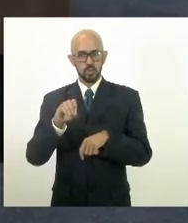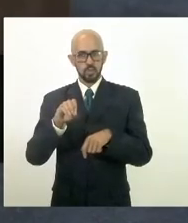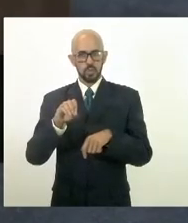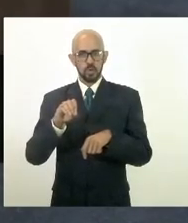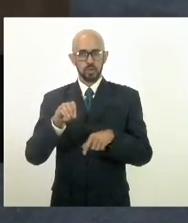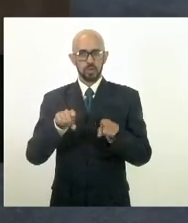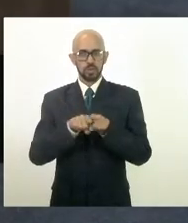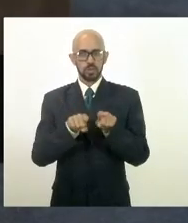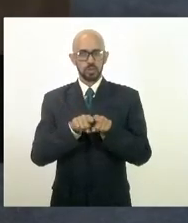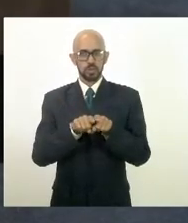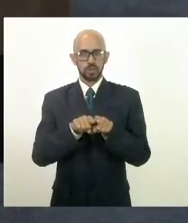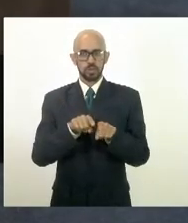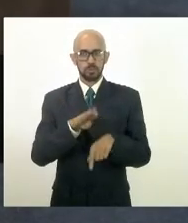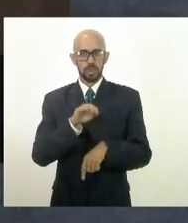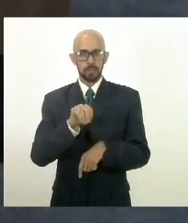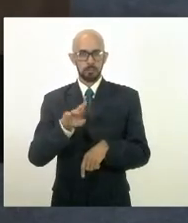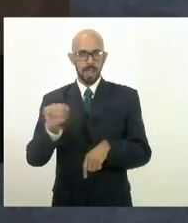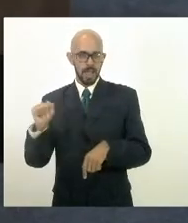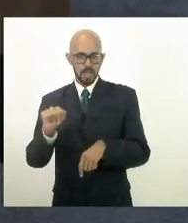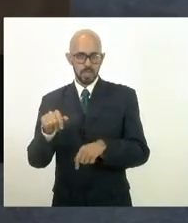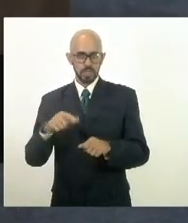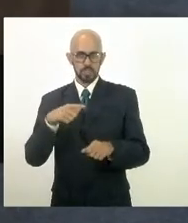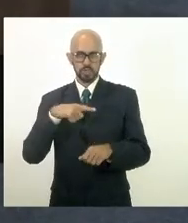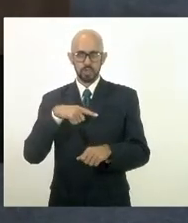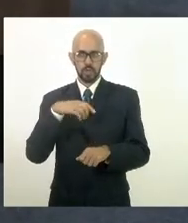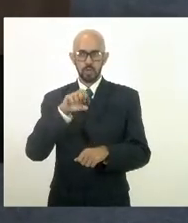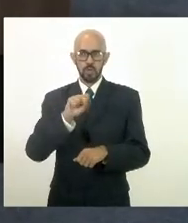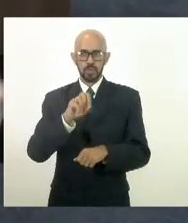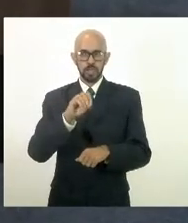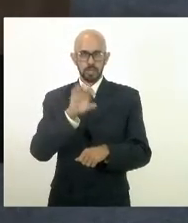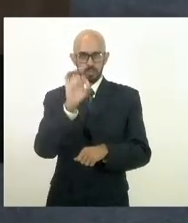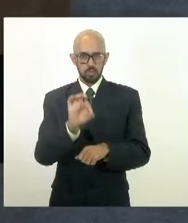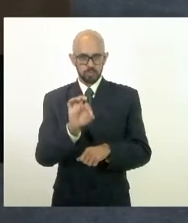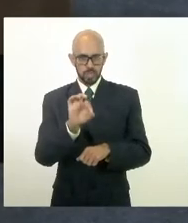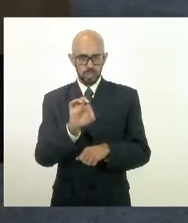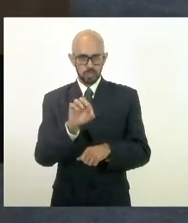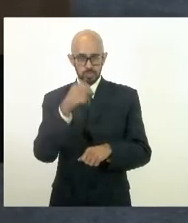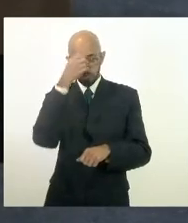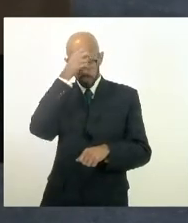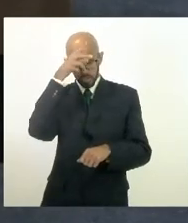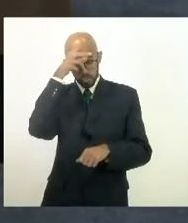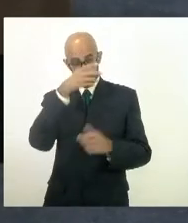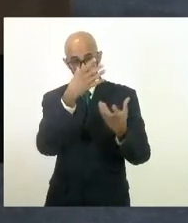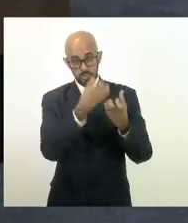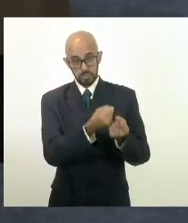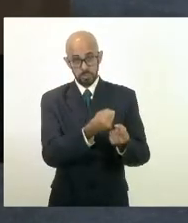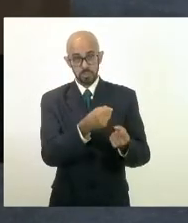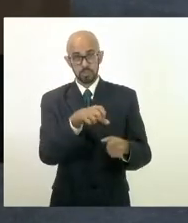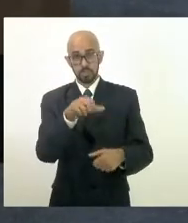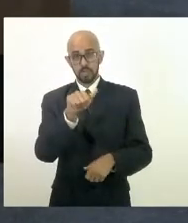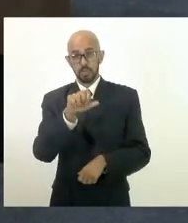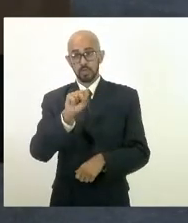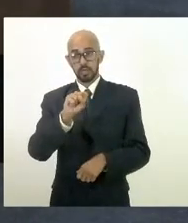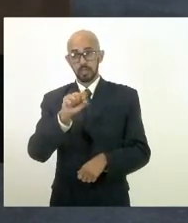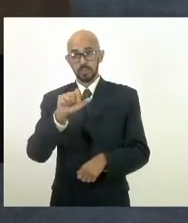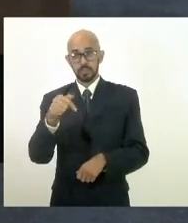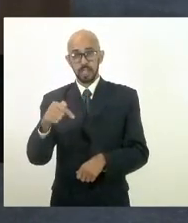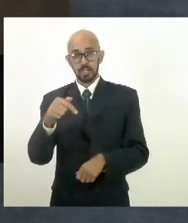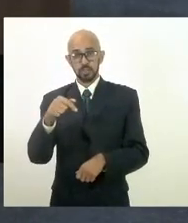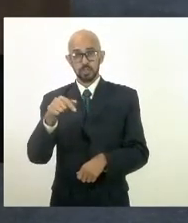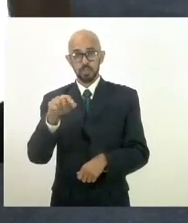recebeu mais de 80% do valor do montante de 137 milhões de reais, presidente. Essa ponte